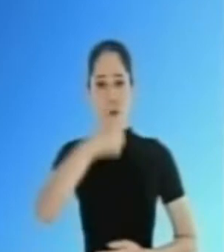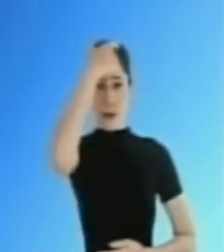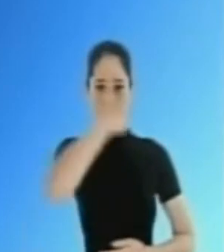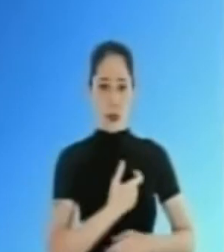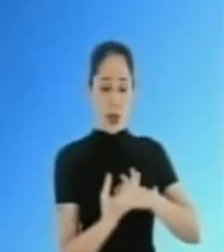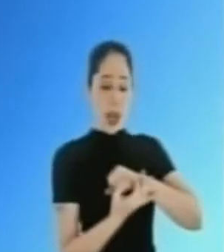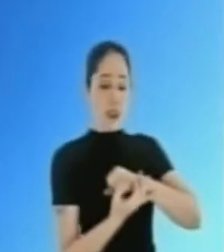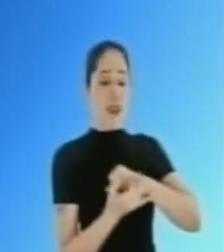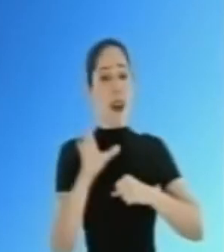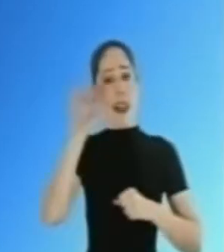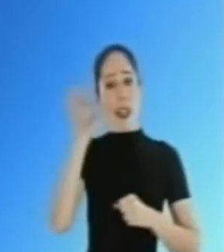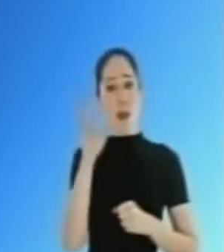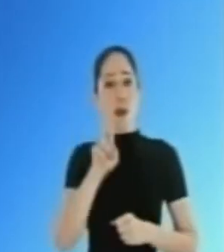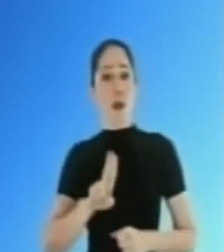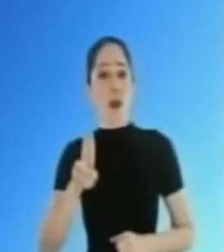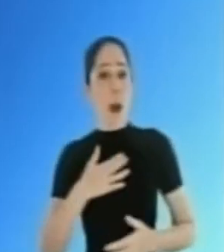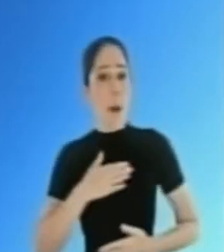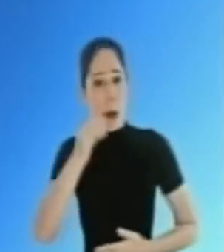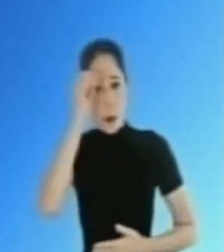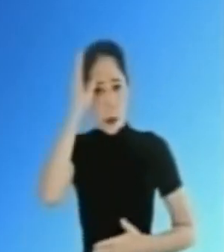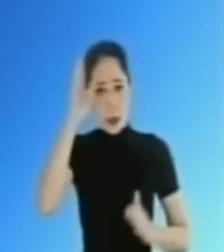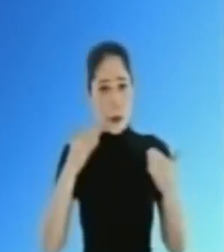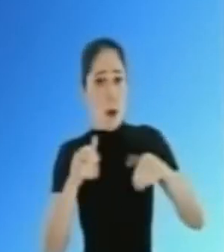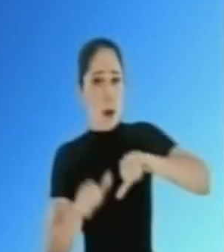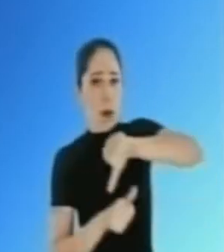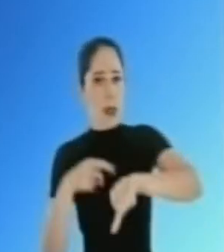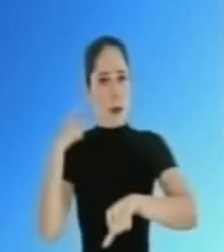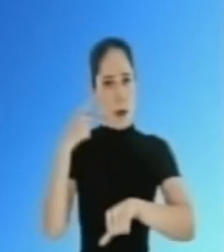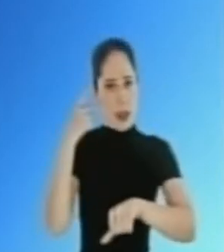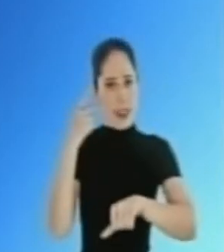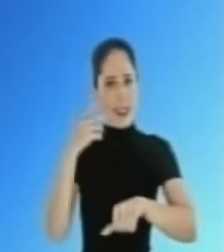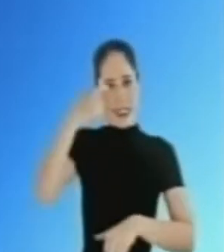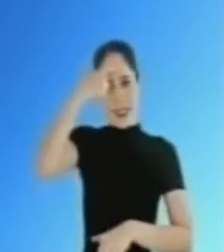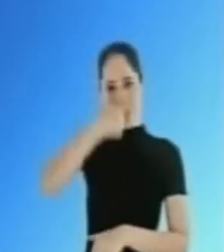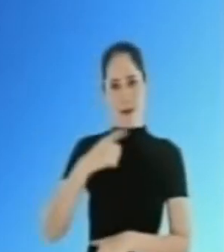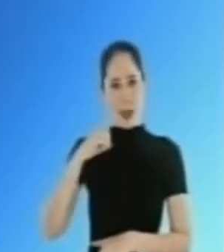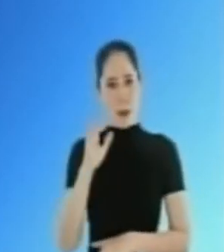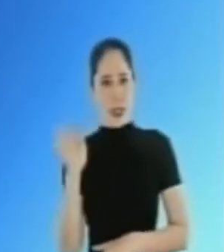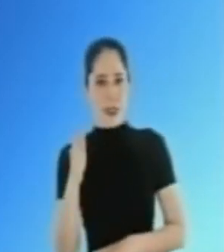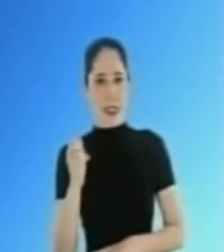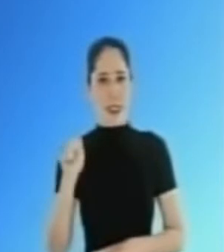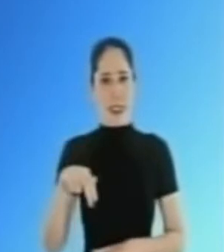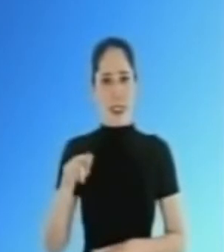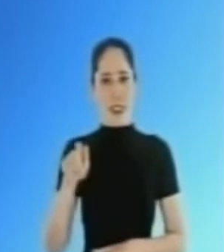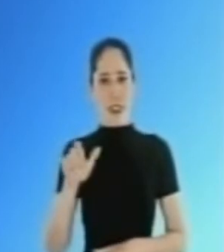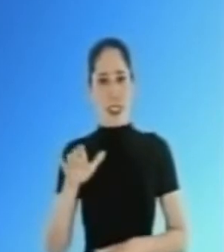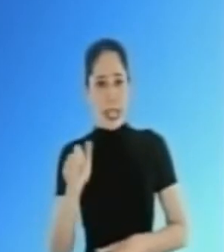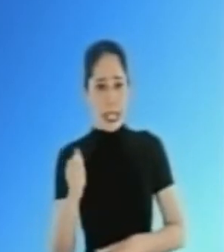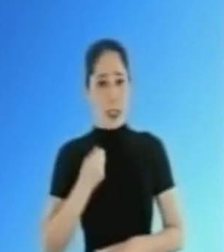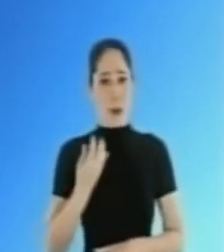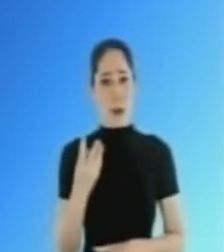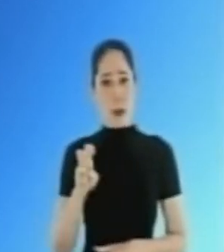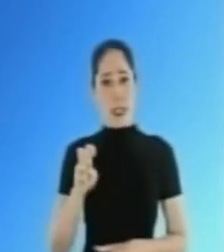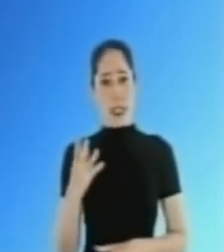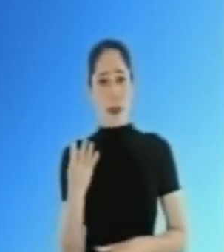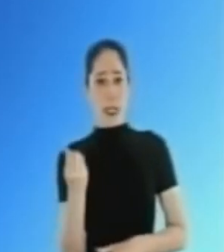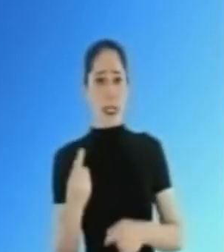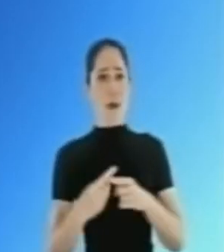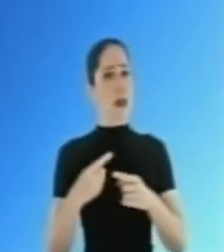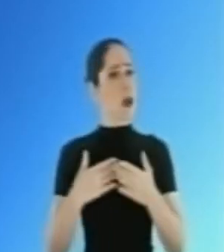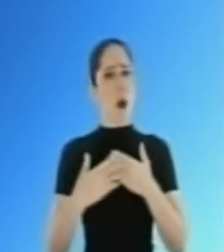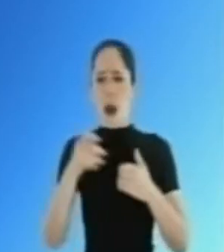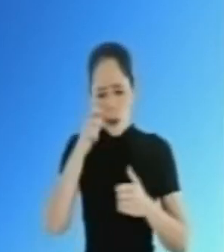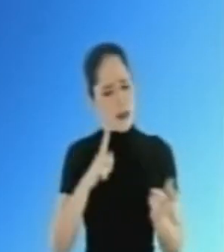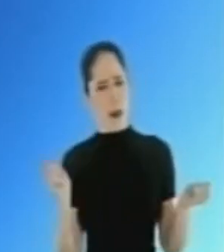Sou advogada e decidi usar o meu conhecimento para mudar a política. Deputada federal, Angélica Menegas, 45-46.